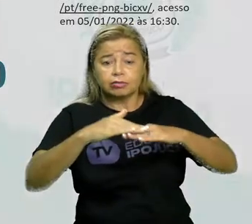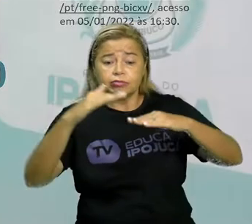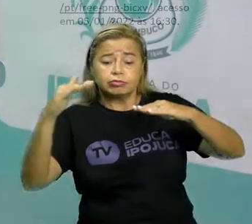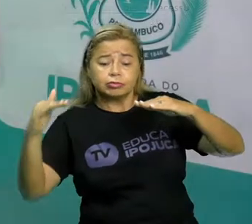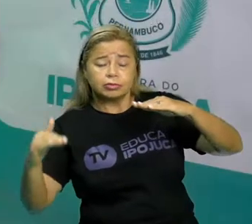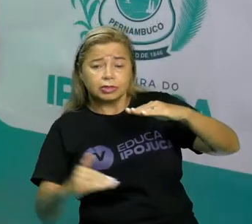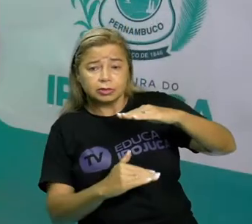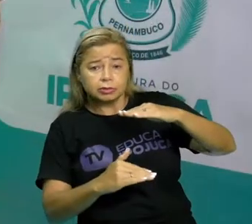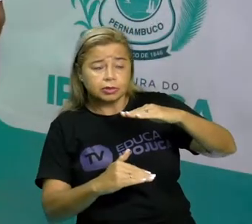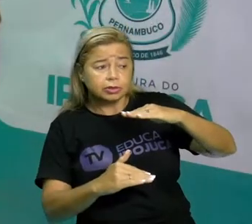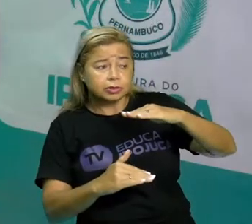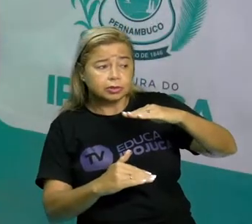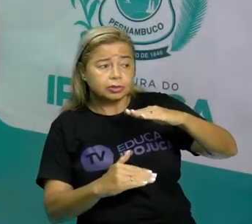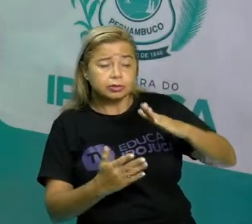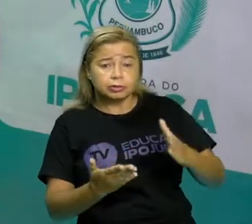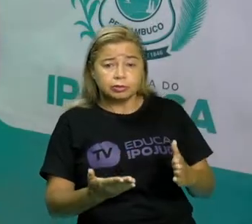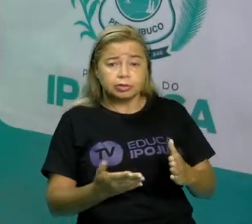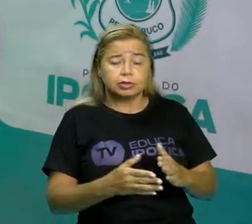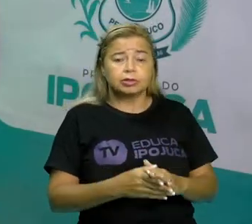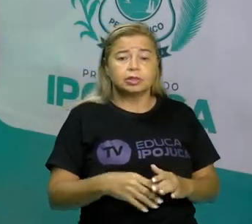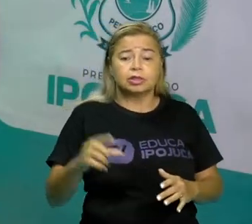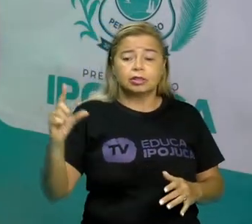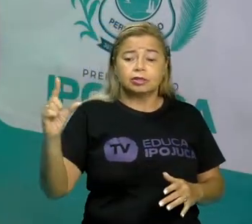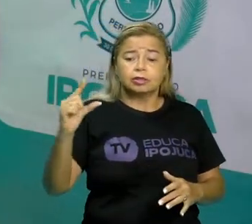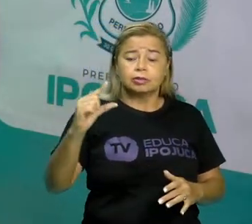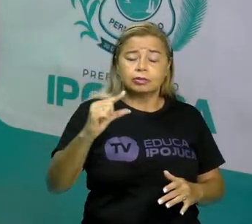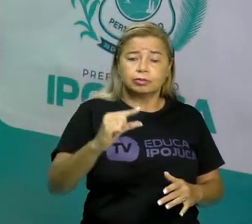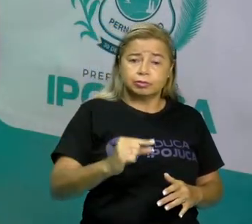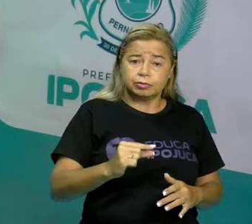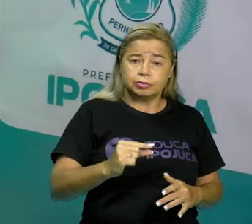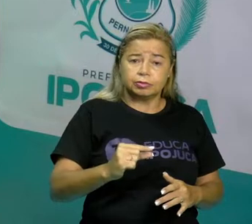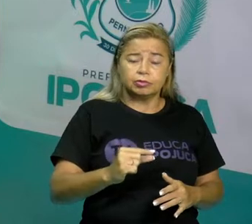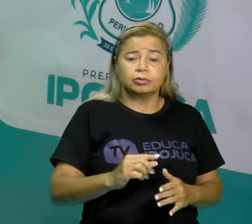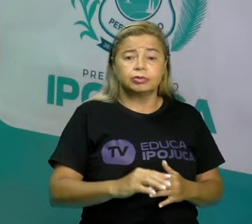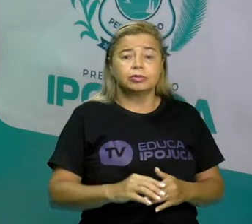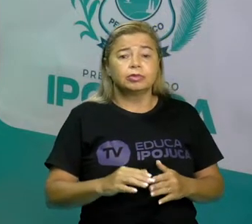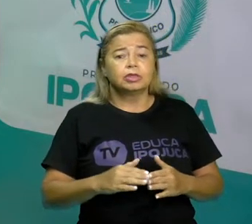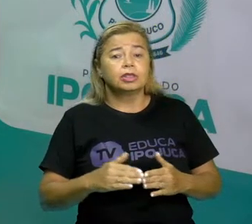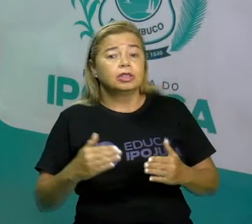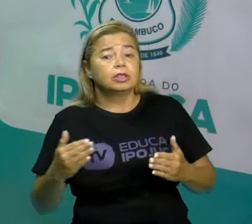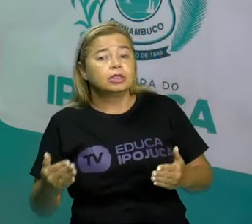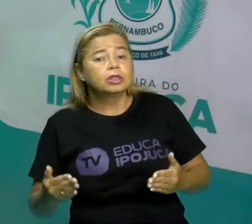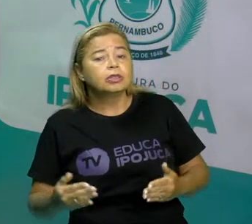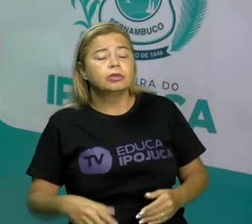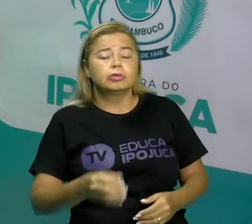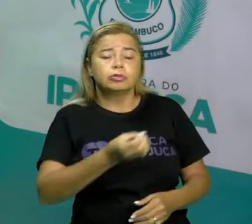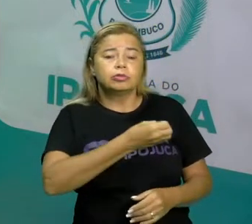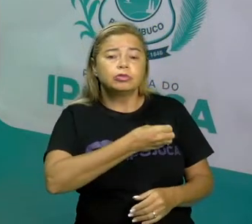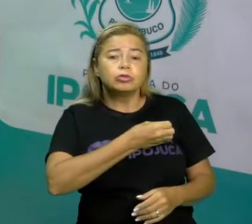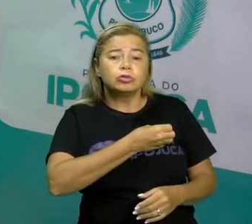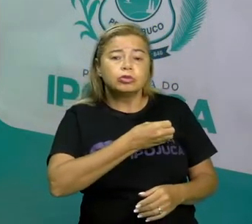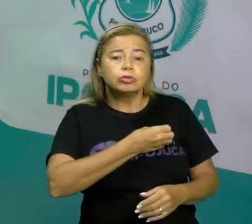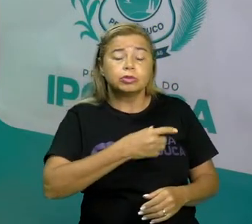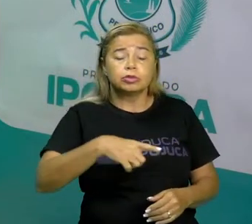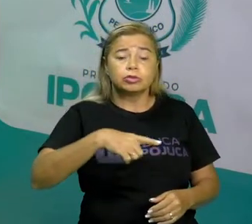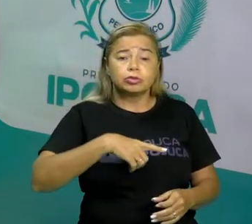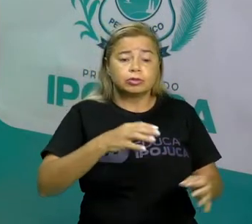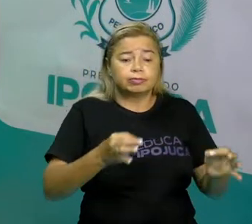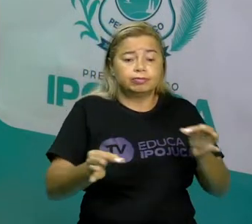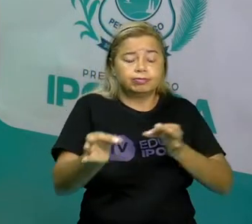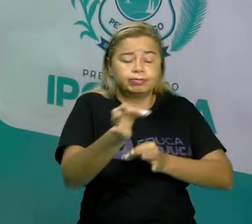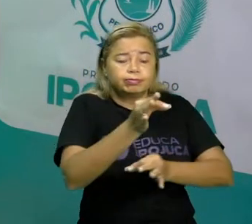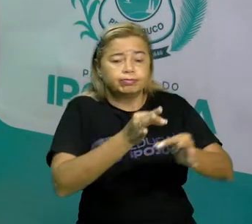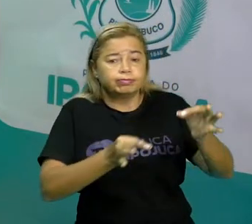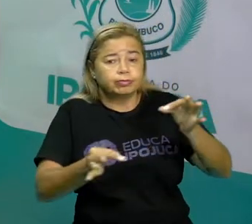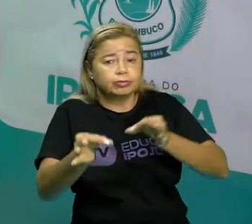quatorze mil. Com isso nós vamos aprendendo o quê? O número, ele tem uma ordem. E temos que aprender a seguir essa ordem,